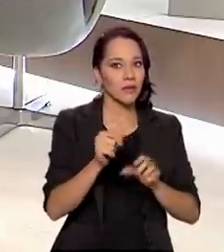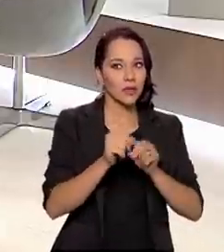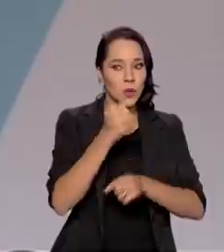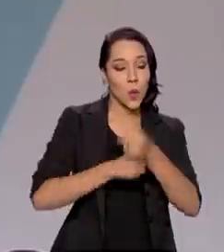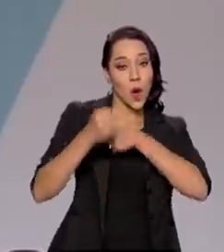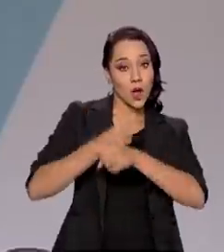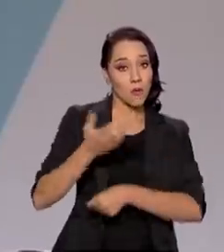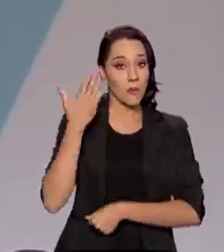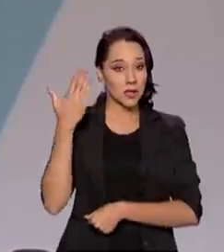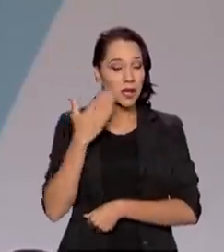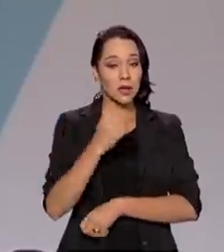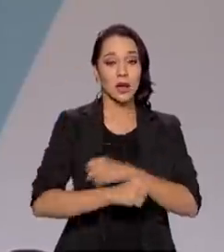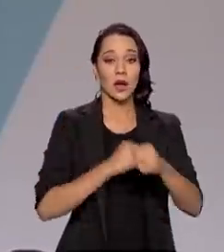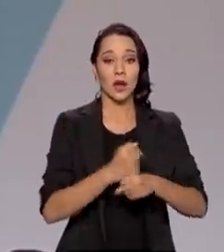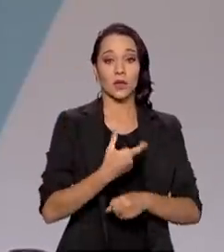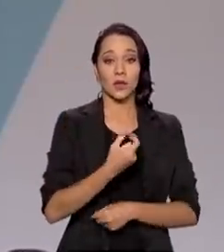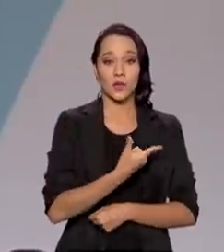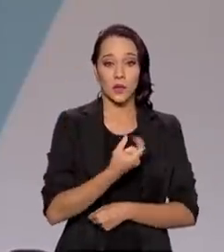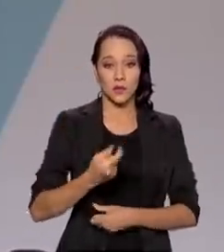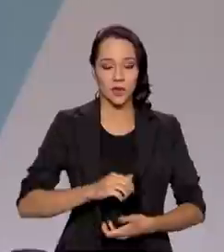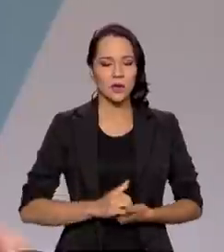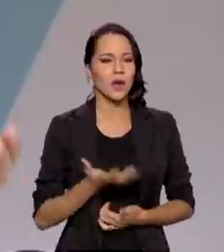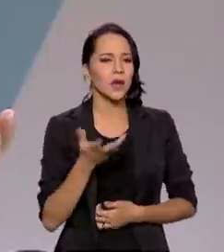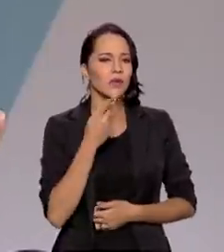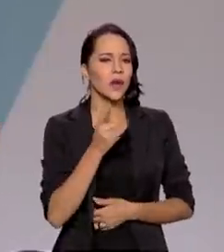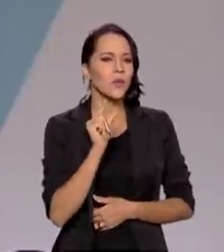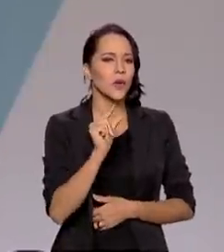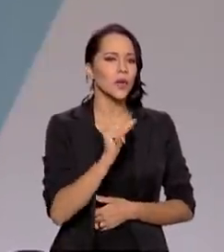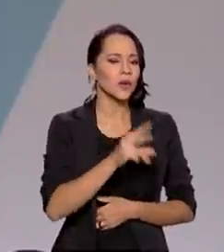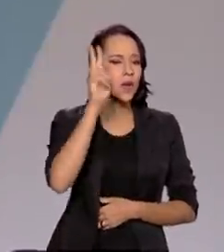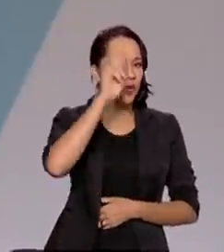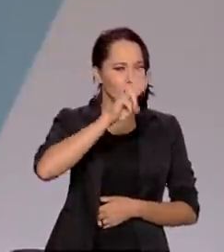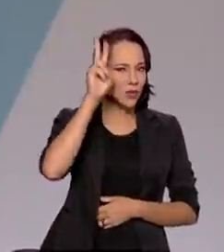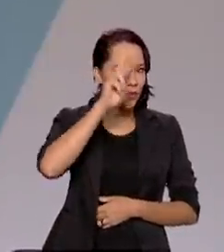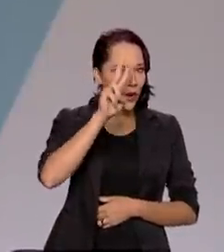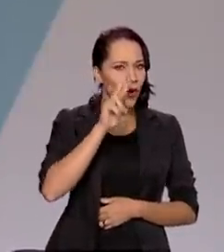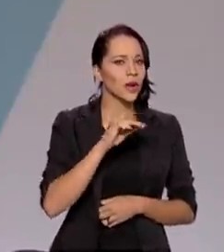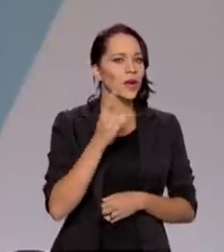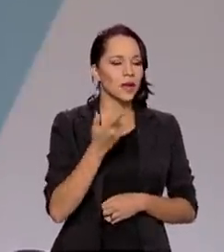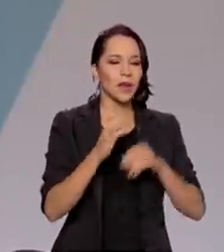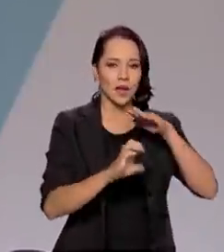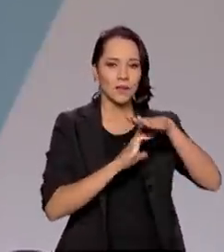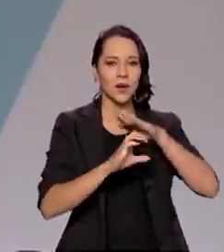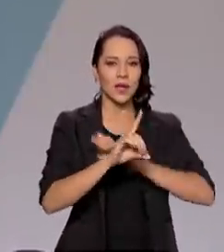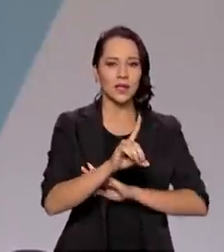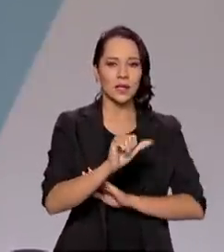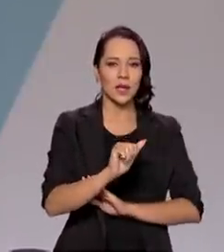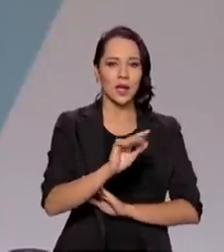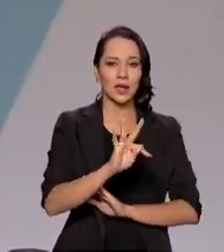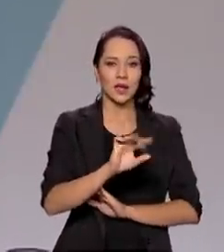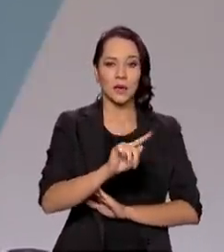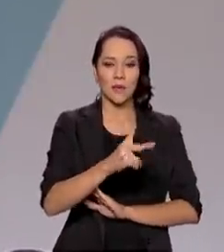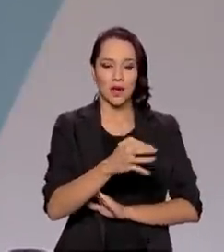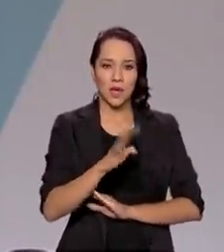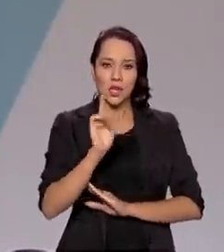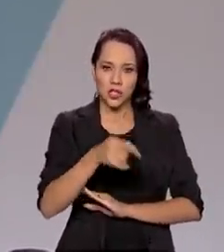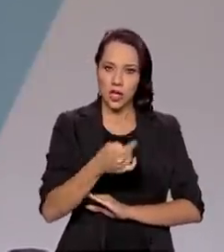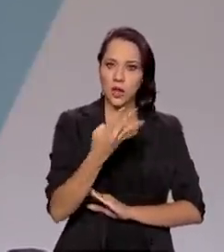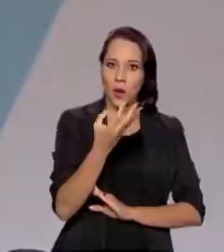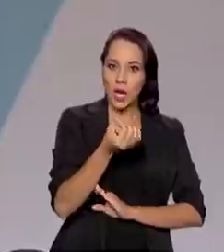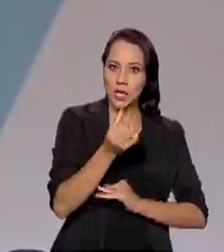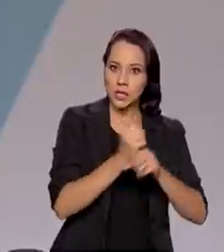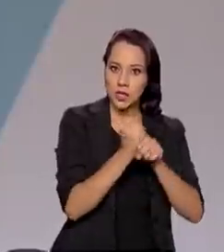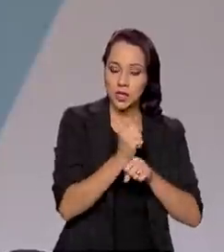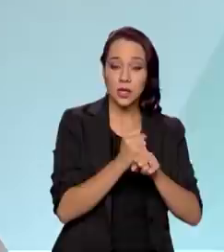passado, em 2020, eu queria falar um pouquinho da história da Dataprev. Ela tem 46 anos e ela